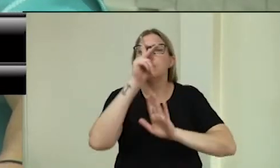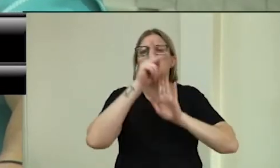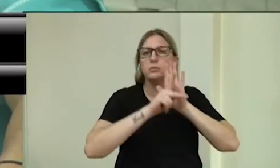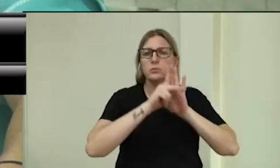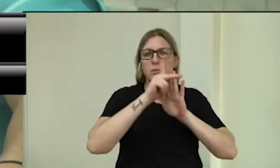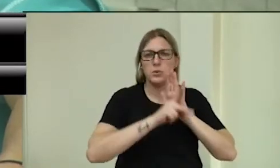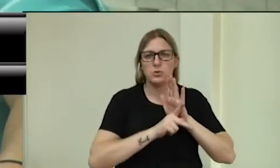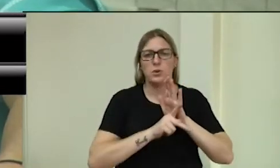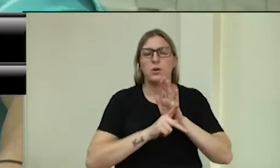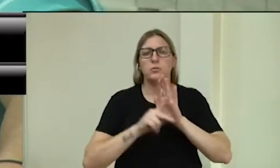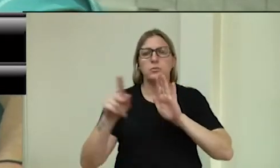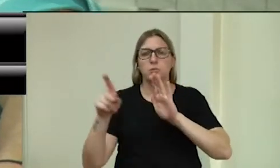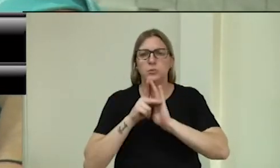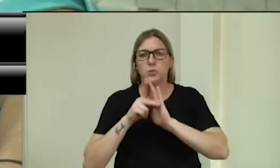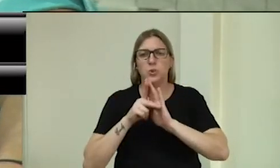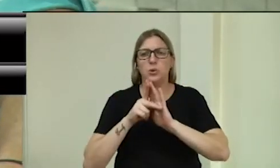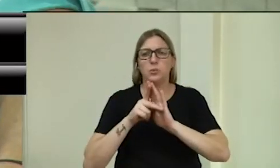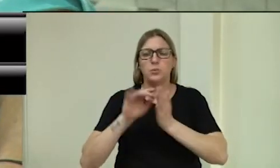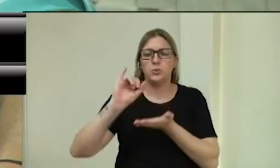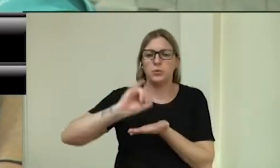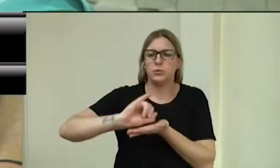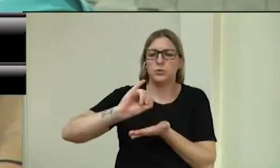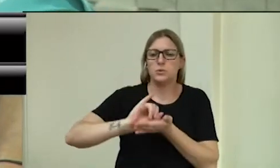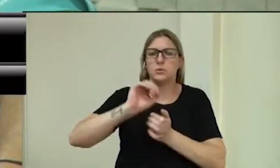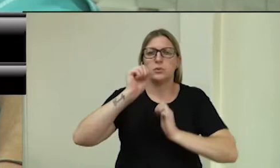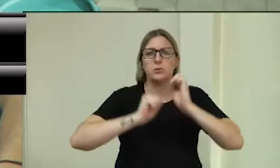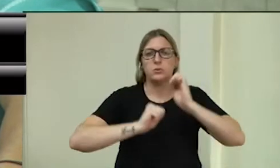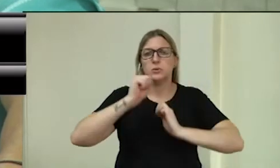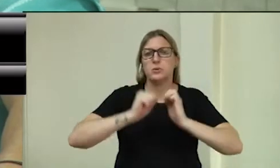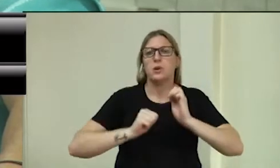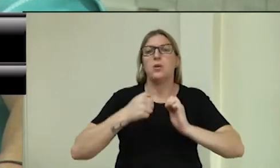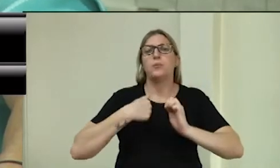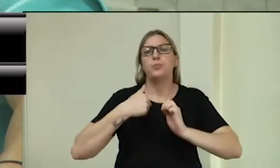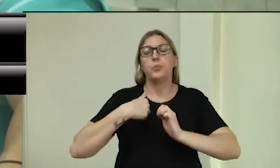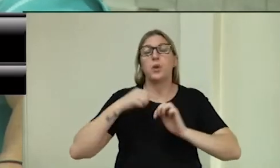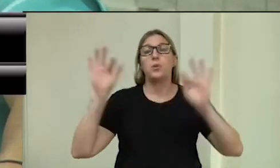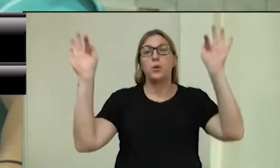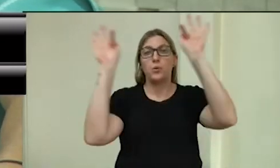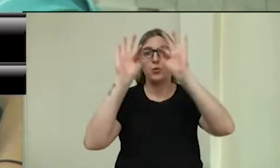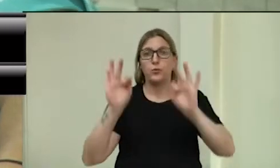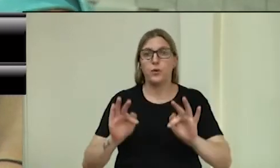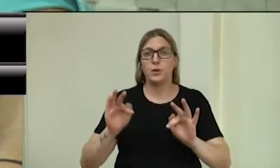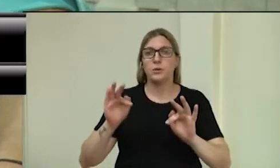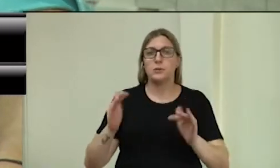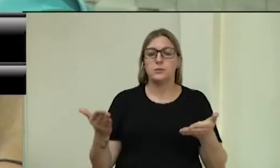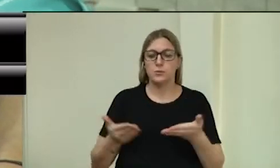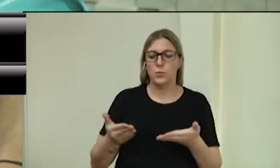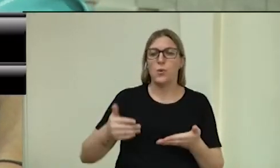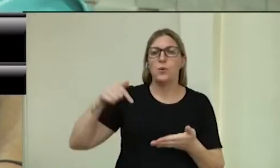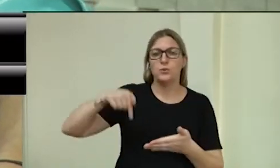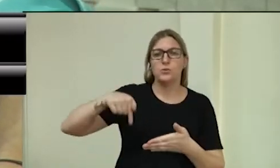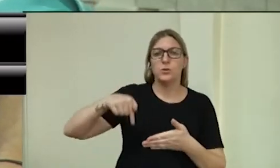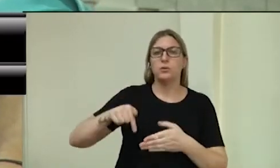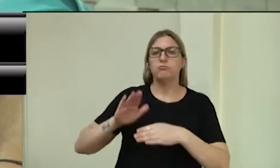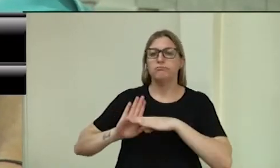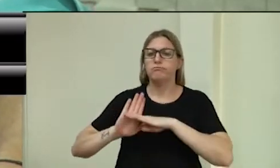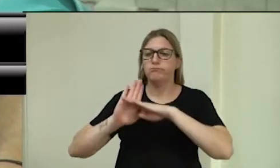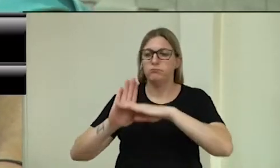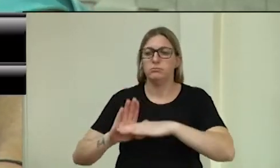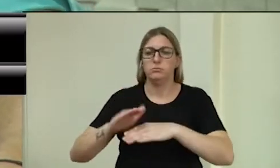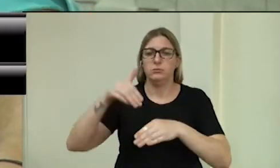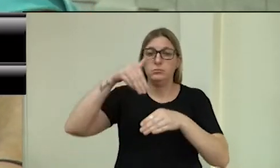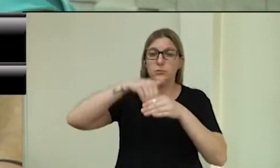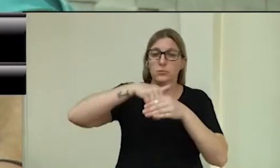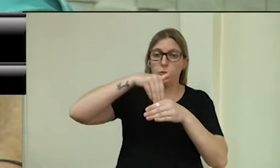área industrial lá. Então, eu fico muito feliz de estar aqui ajudando, votar e